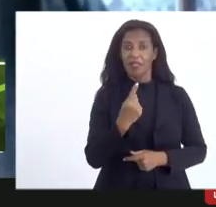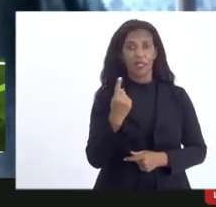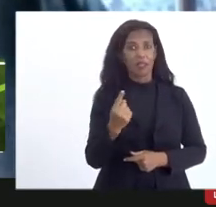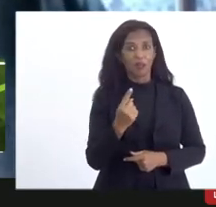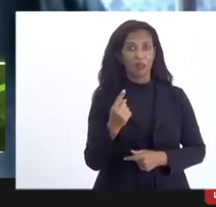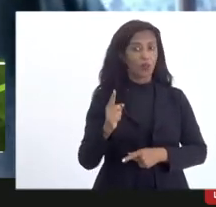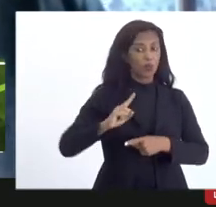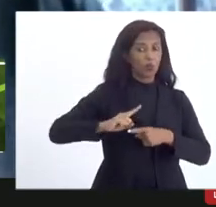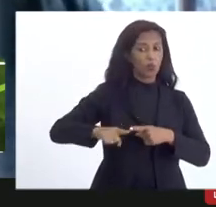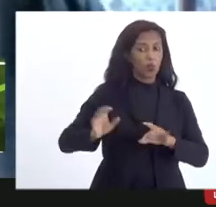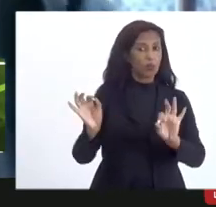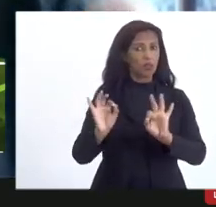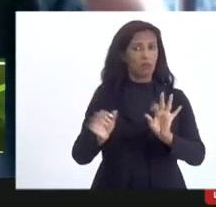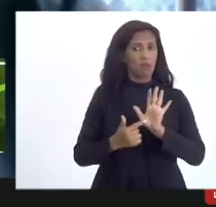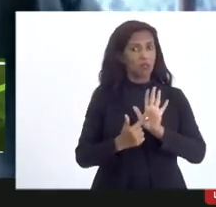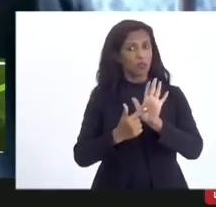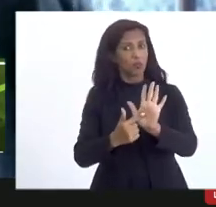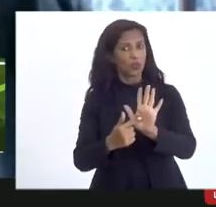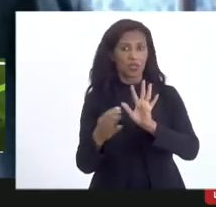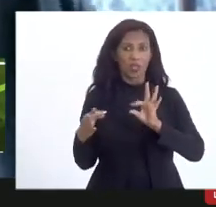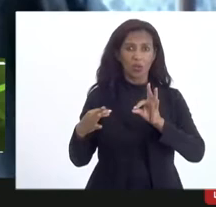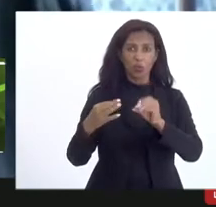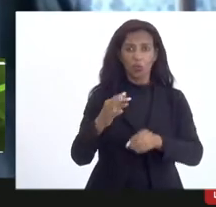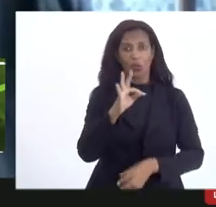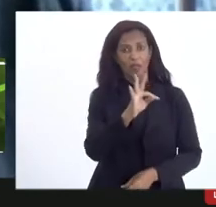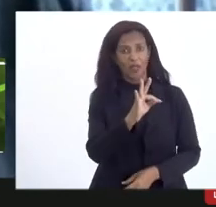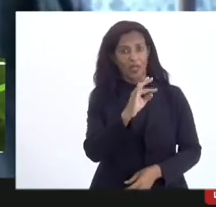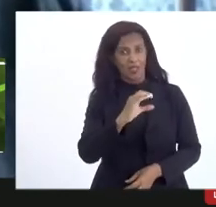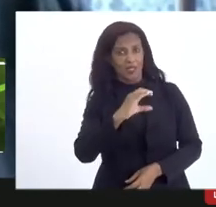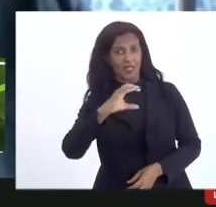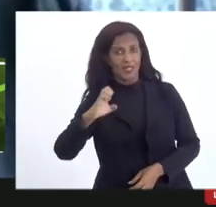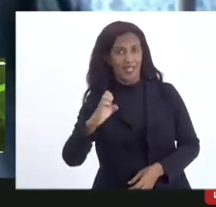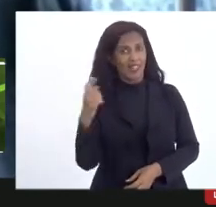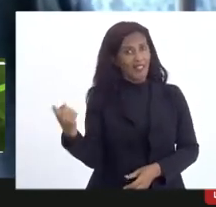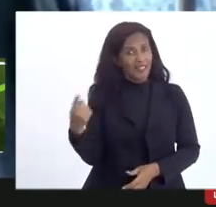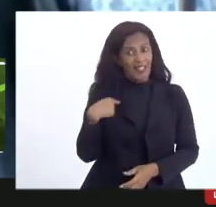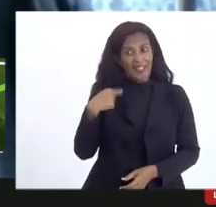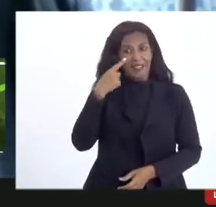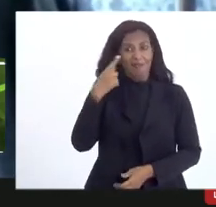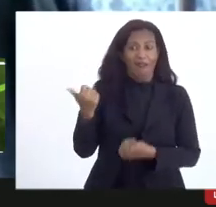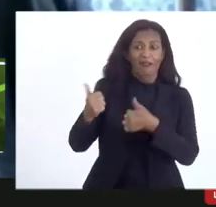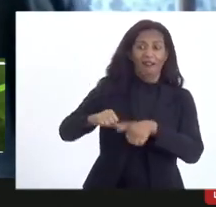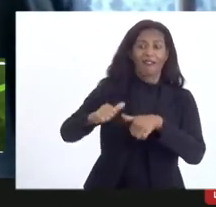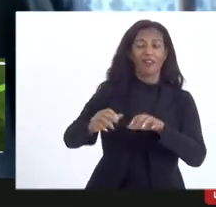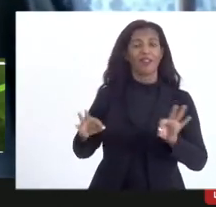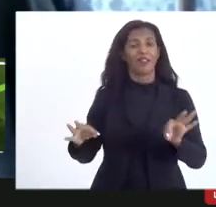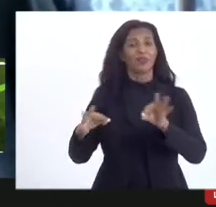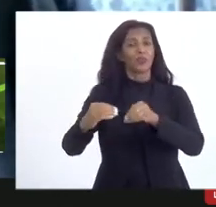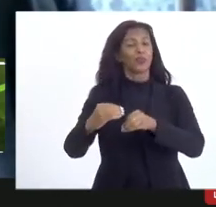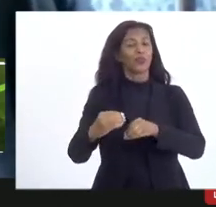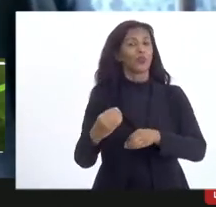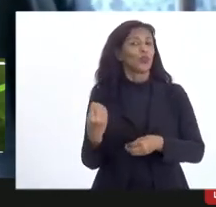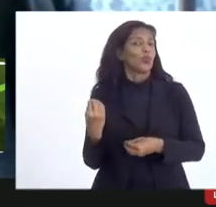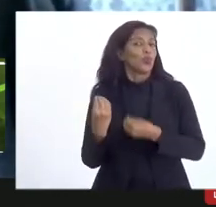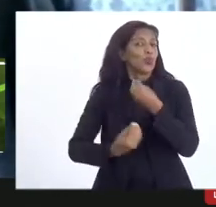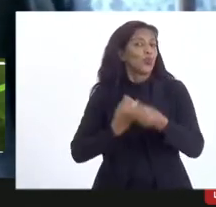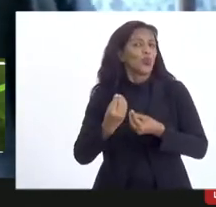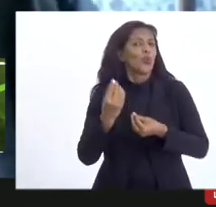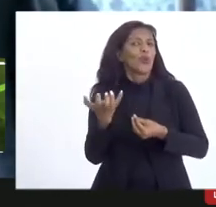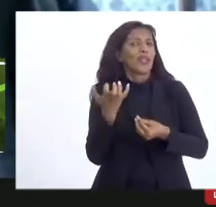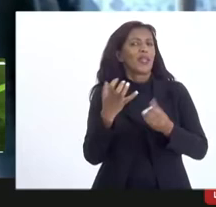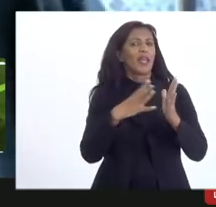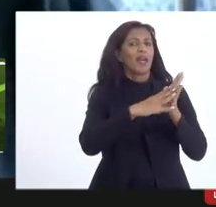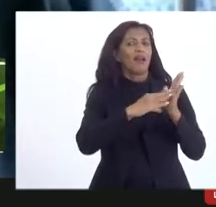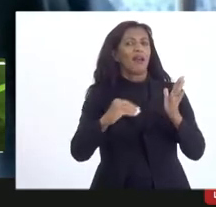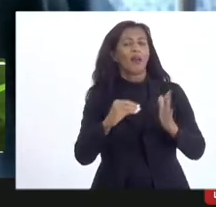apresentar tudo direitinho. Está aqui o TCE para corrigir a gente, até porque o que a gente quer adotar é o modelo do